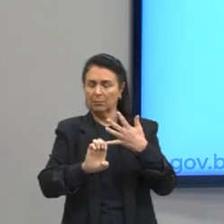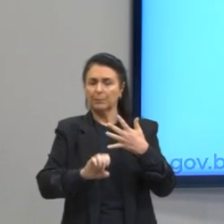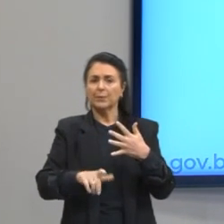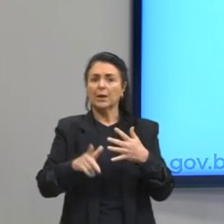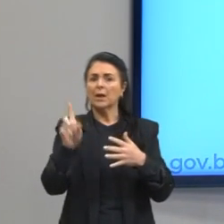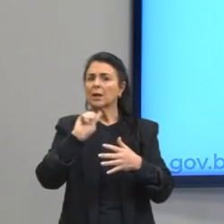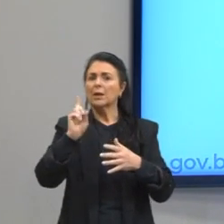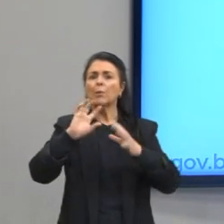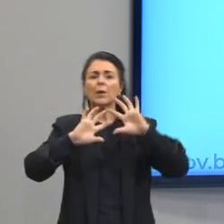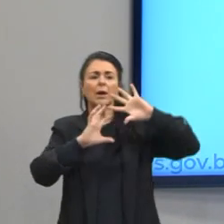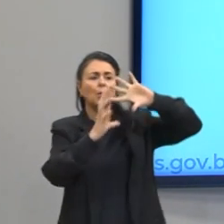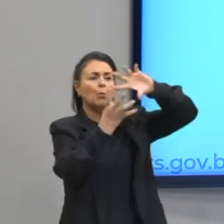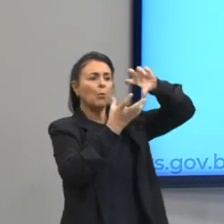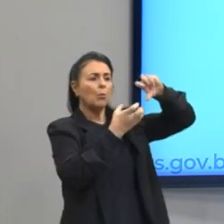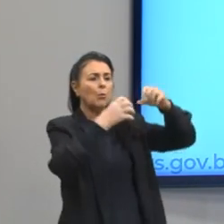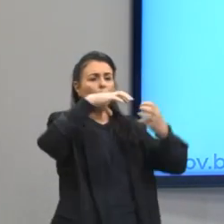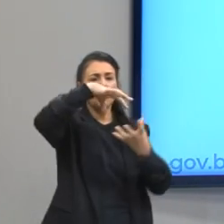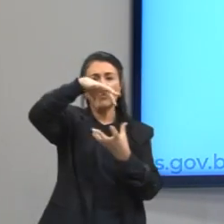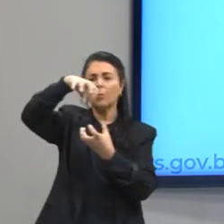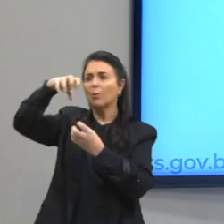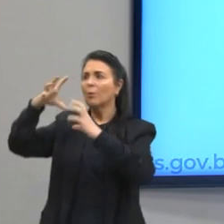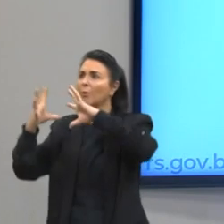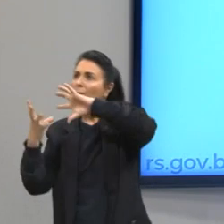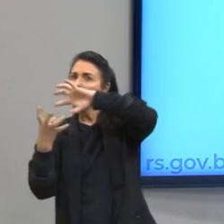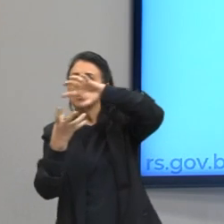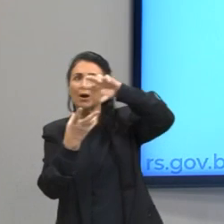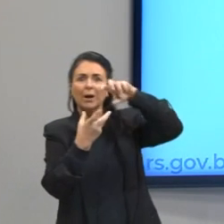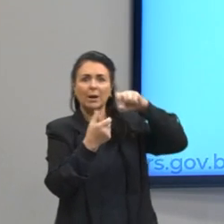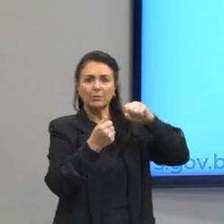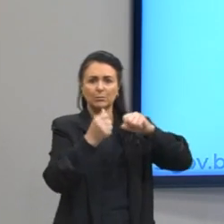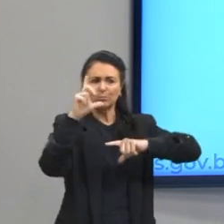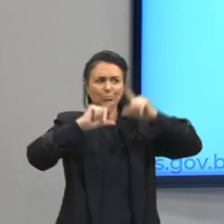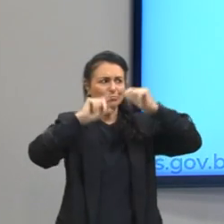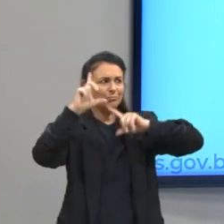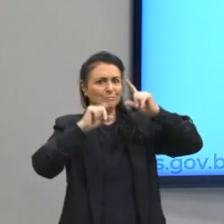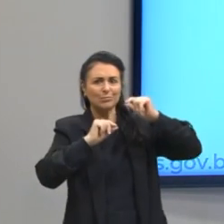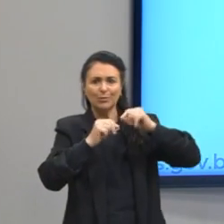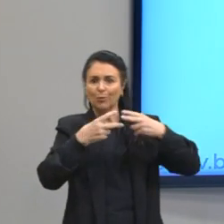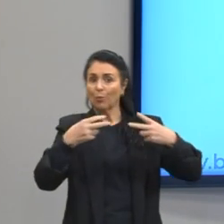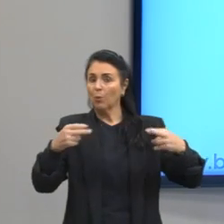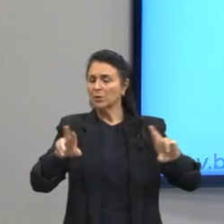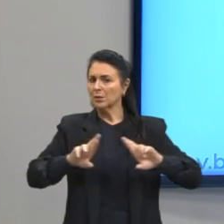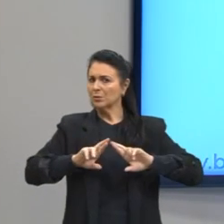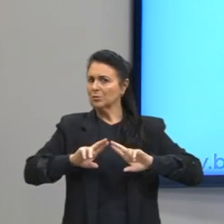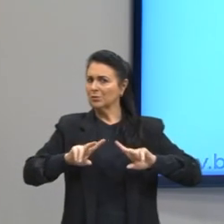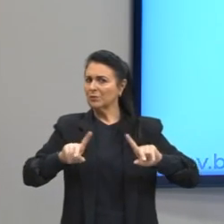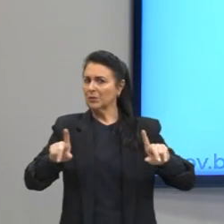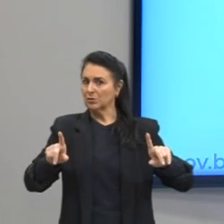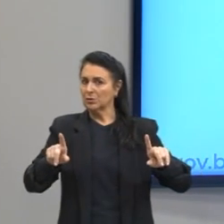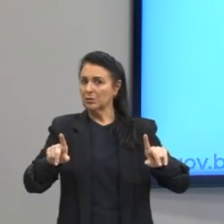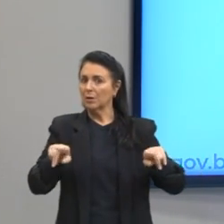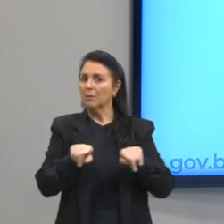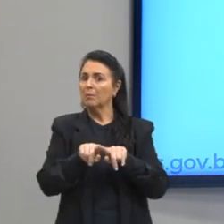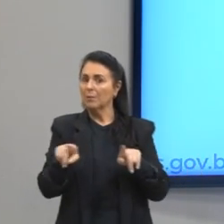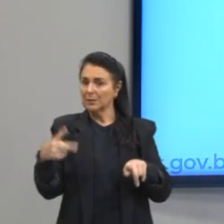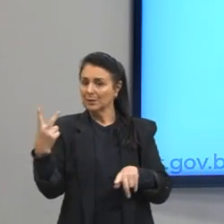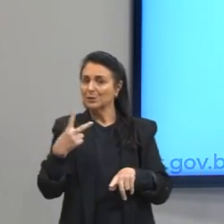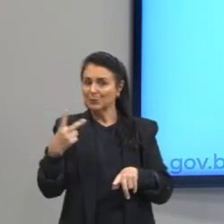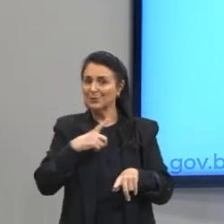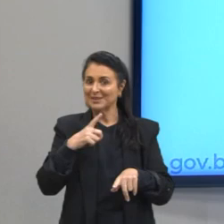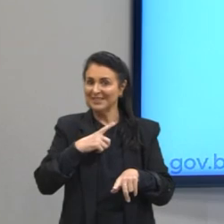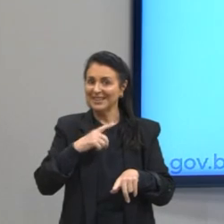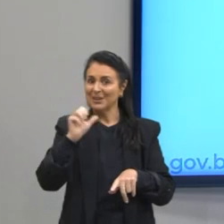astronomia, porque astronomia e astrologia são coisas diferentes. Apesar das duas terem astro no início.